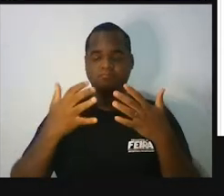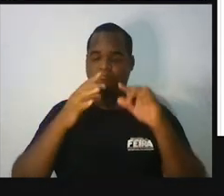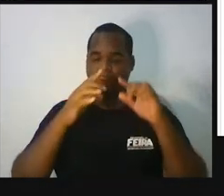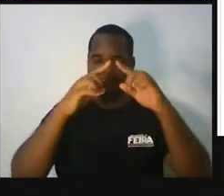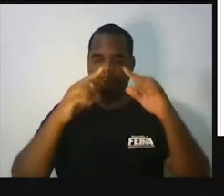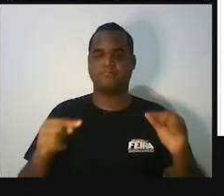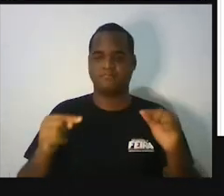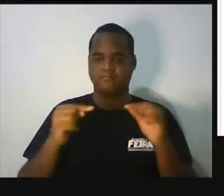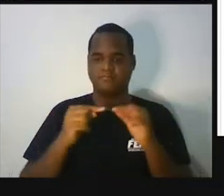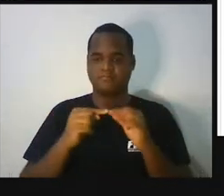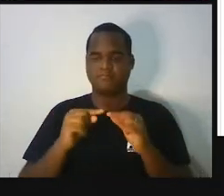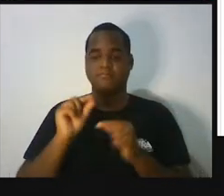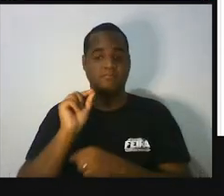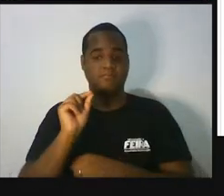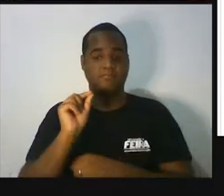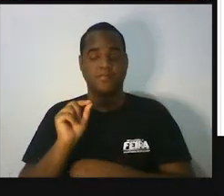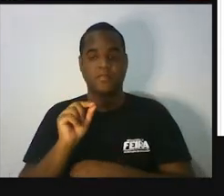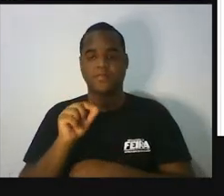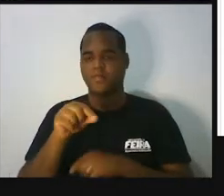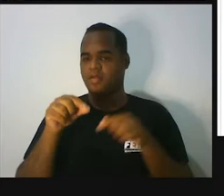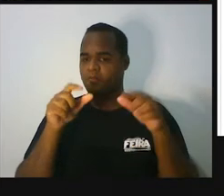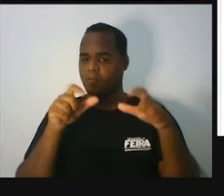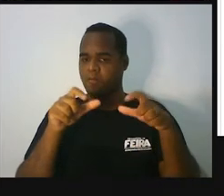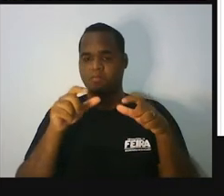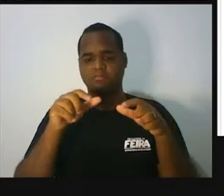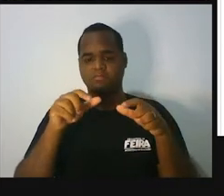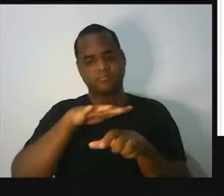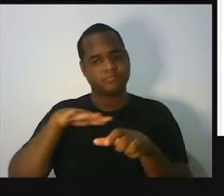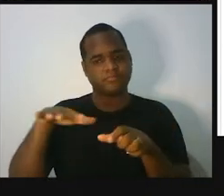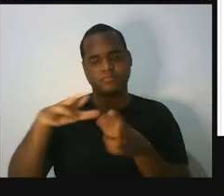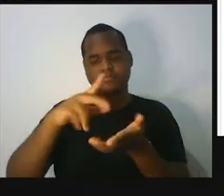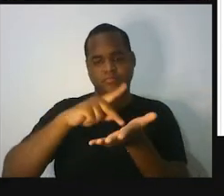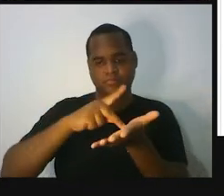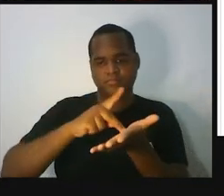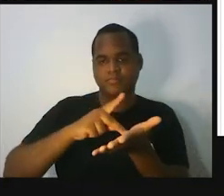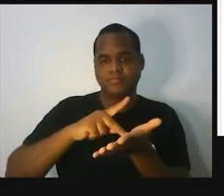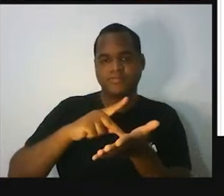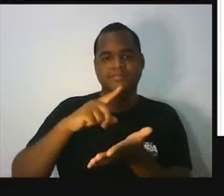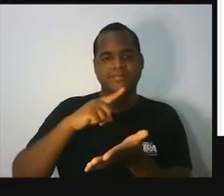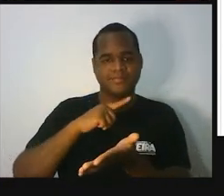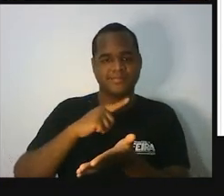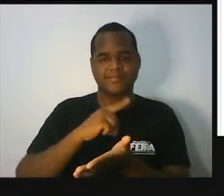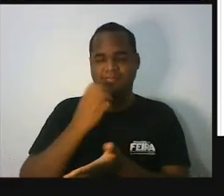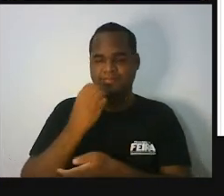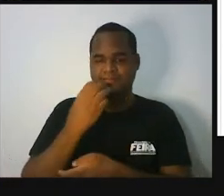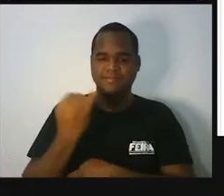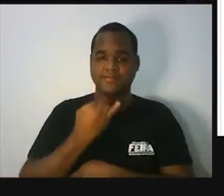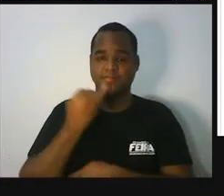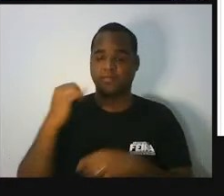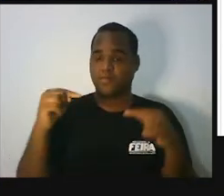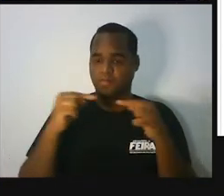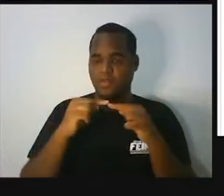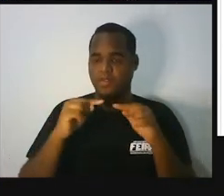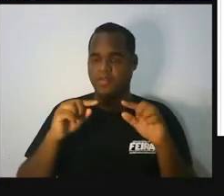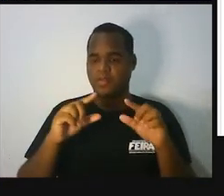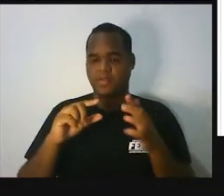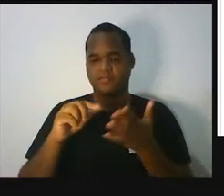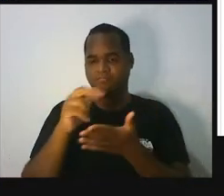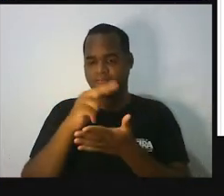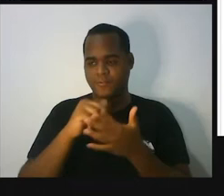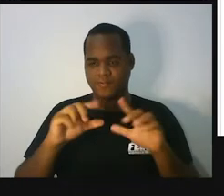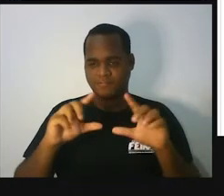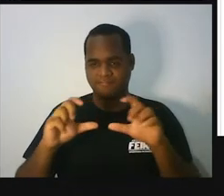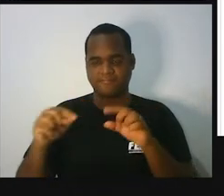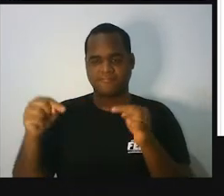verdade é um lugar, né? Uma região geométrica de uma figura plana, certo?